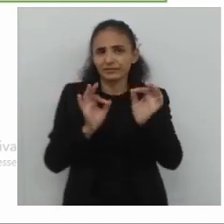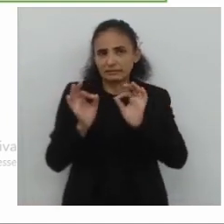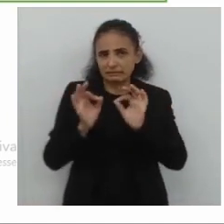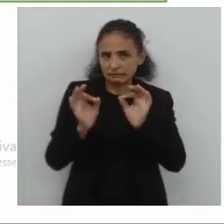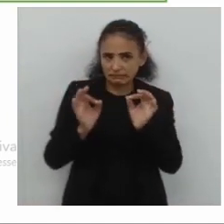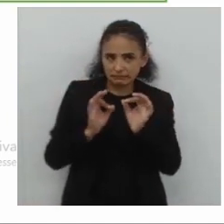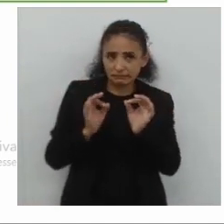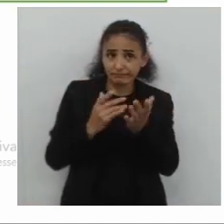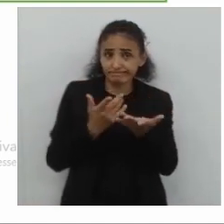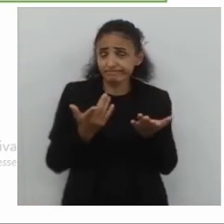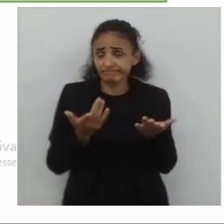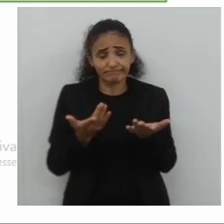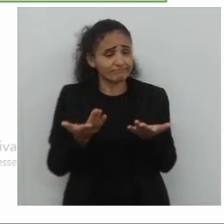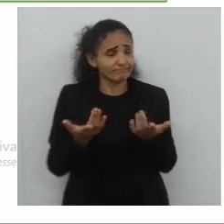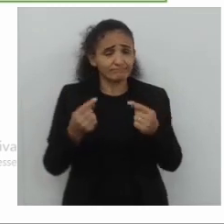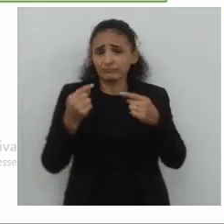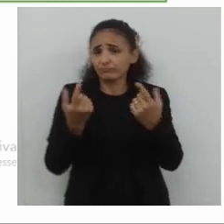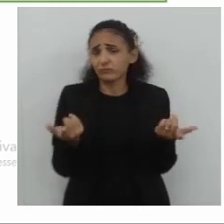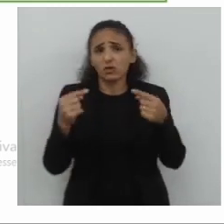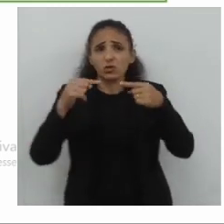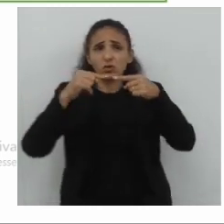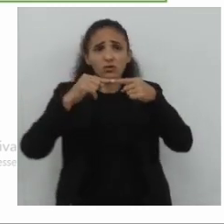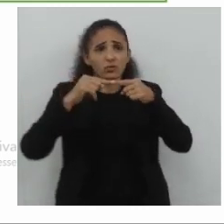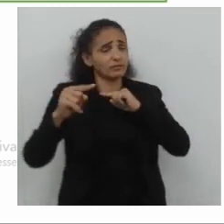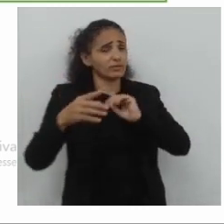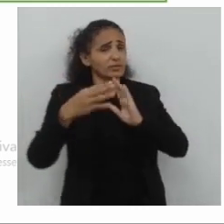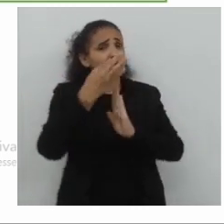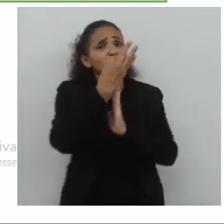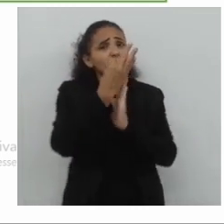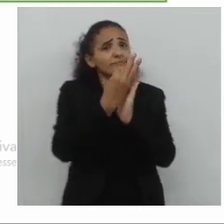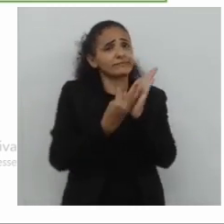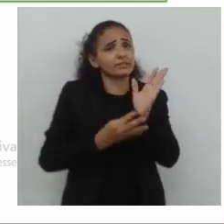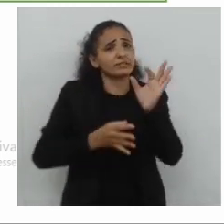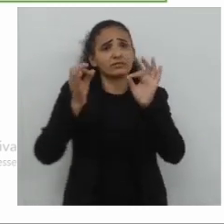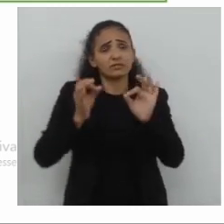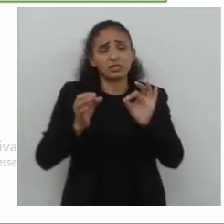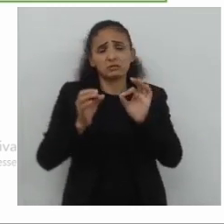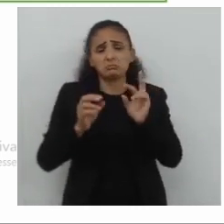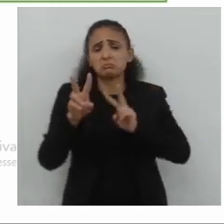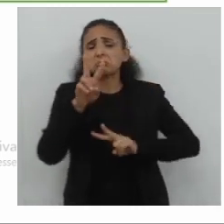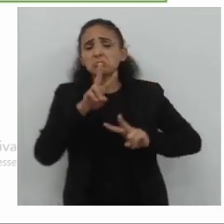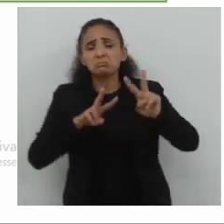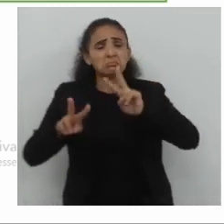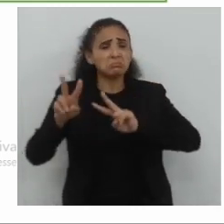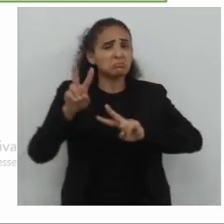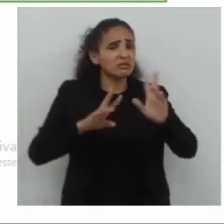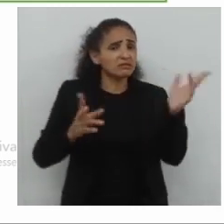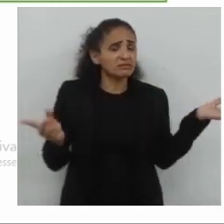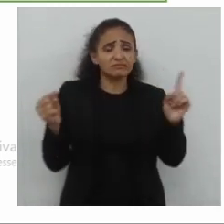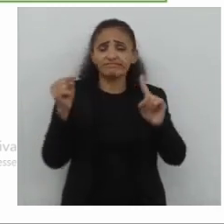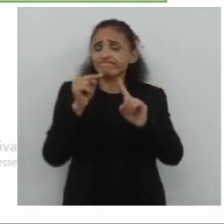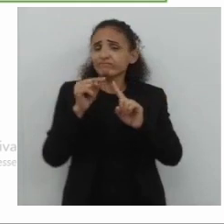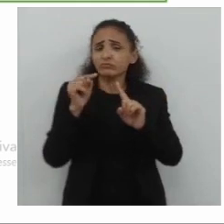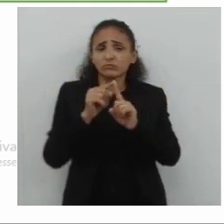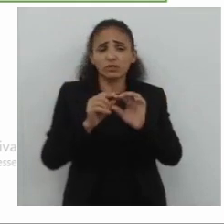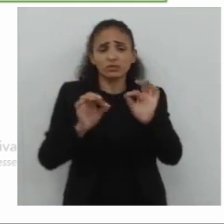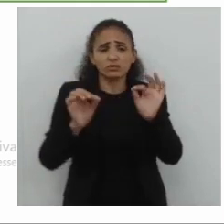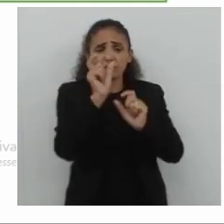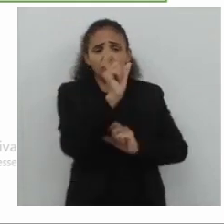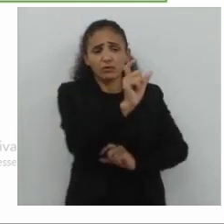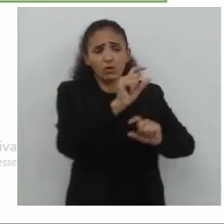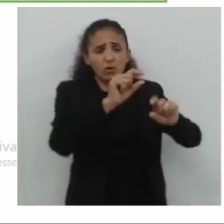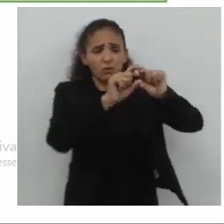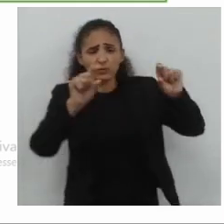aspas, não pode ser considerado um texto, pois aparentemente não faz sentido. é apenas um